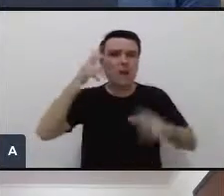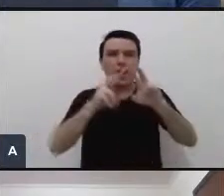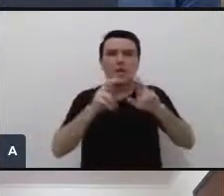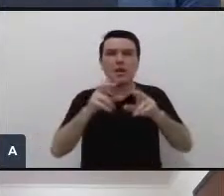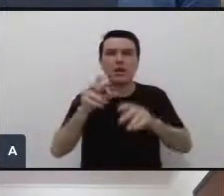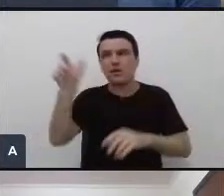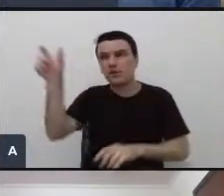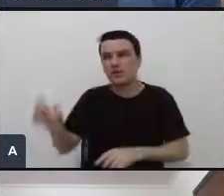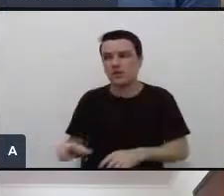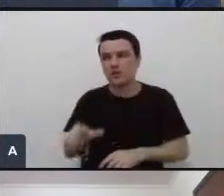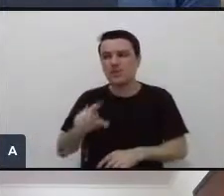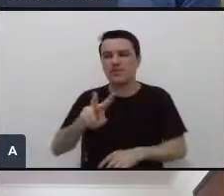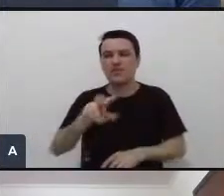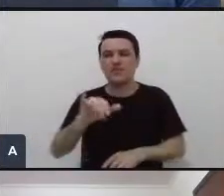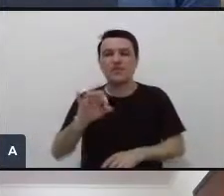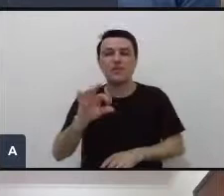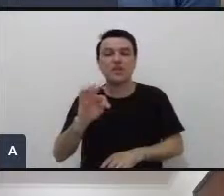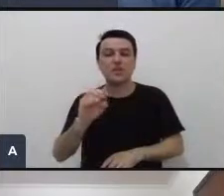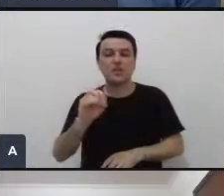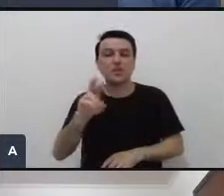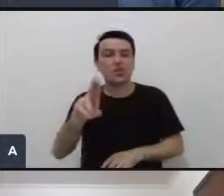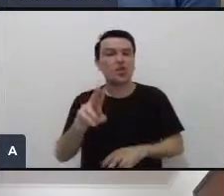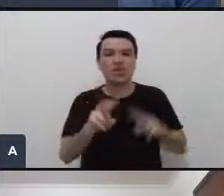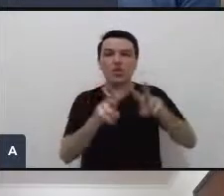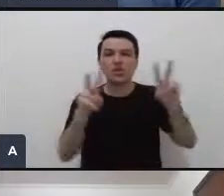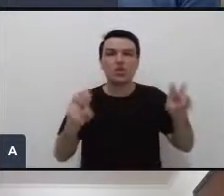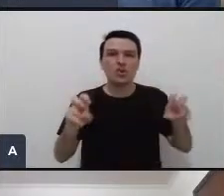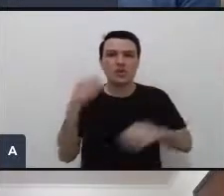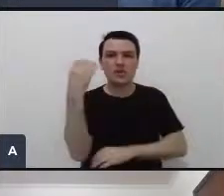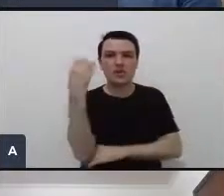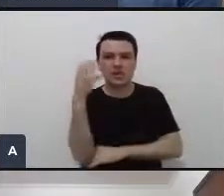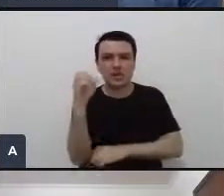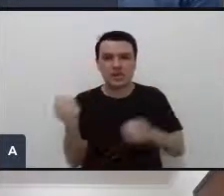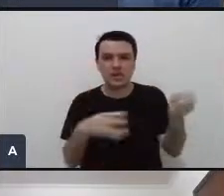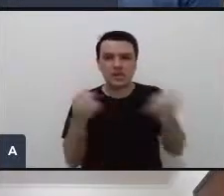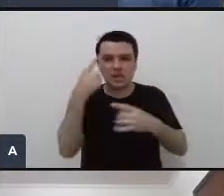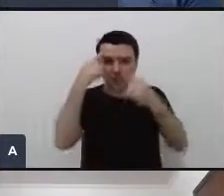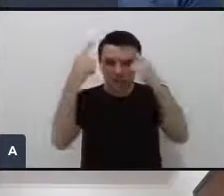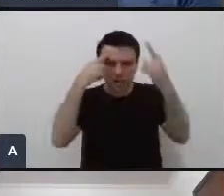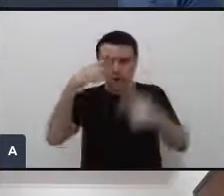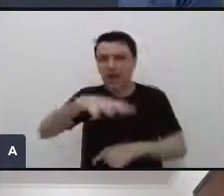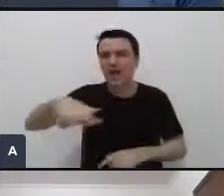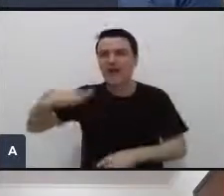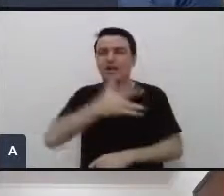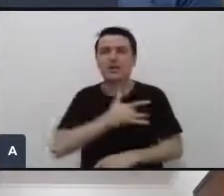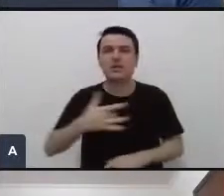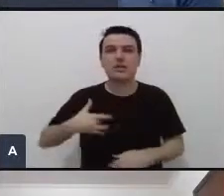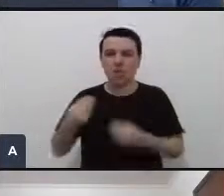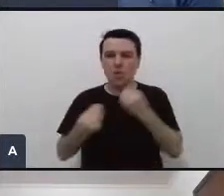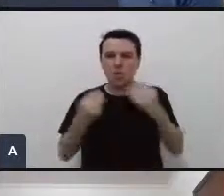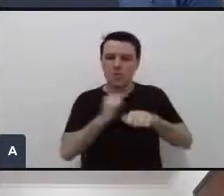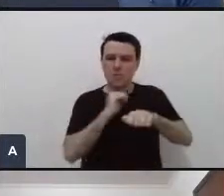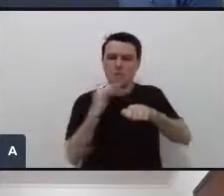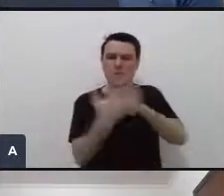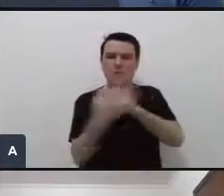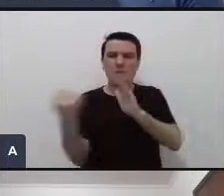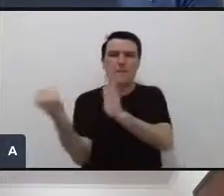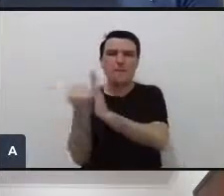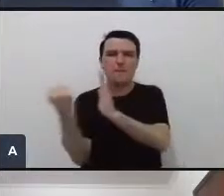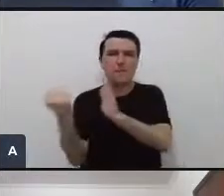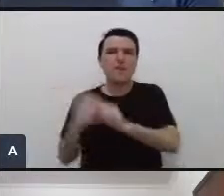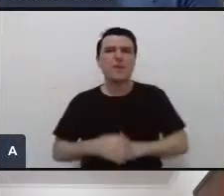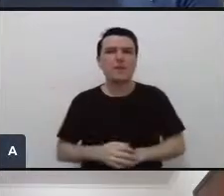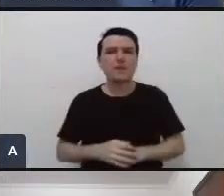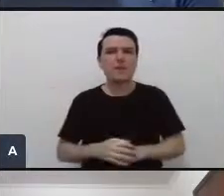doutor Vitor Caestrine Calegaro sobre ciência inovação e tecnologia na saúde o legado da pandemia às 14h30